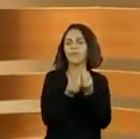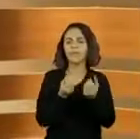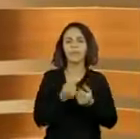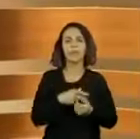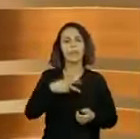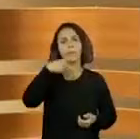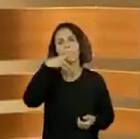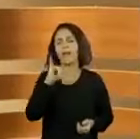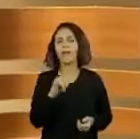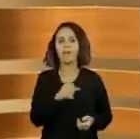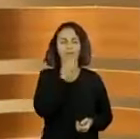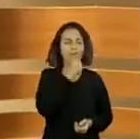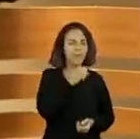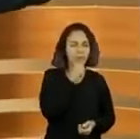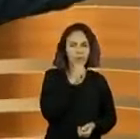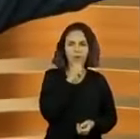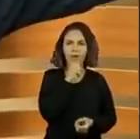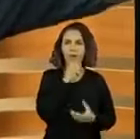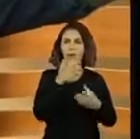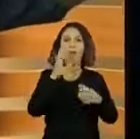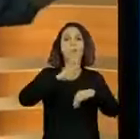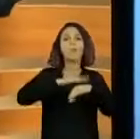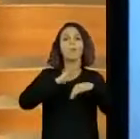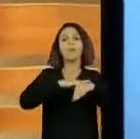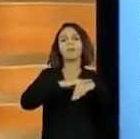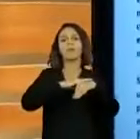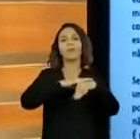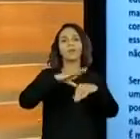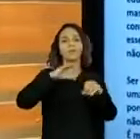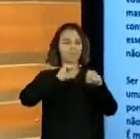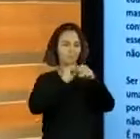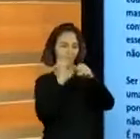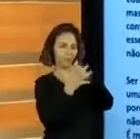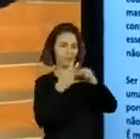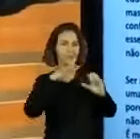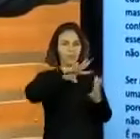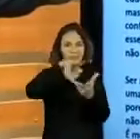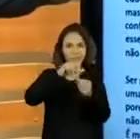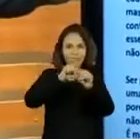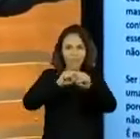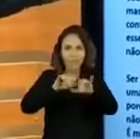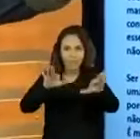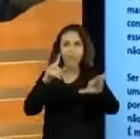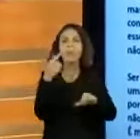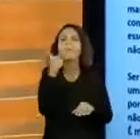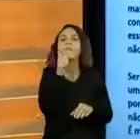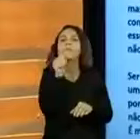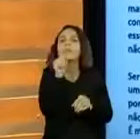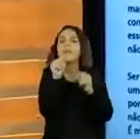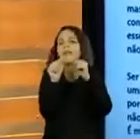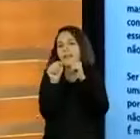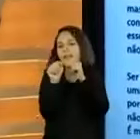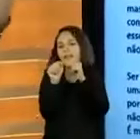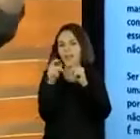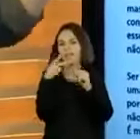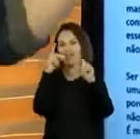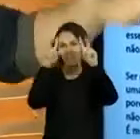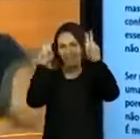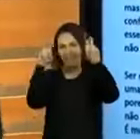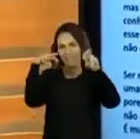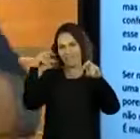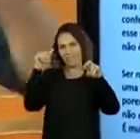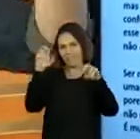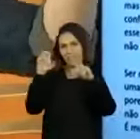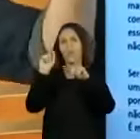pais, avós, avós, em tempos de pandemia. Quando eu ponho mãe aqui, quando a mãe, Ana Carla, coloca mãe, eu tenho